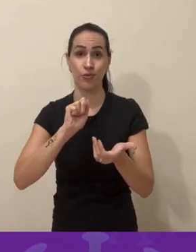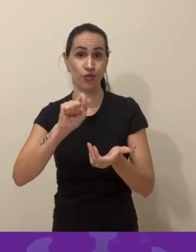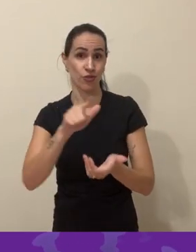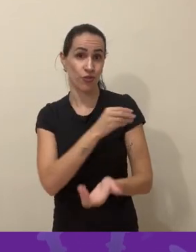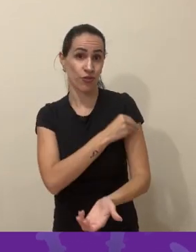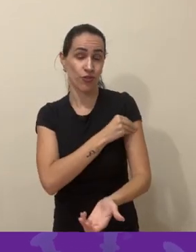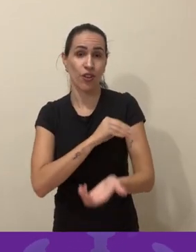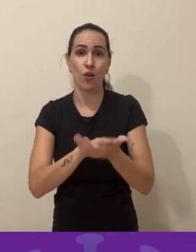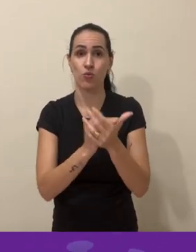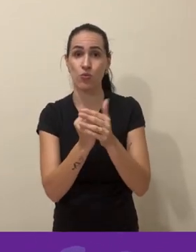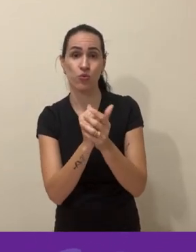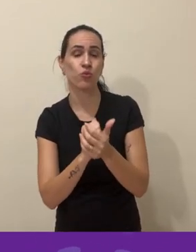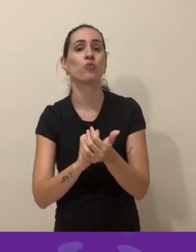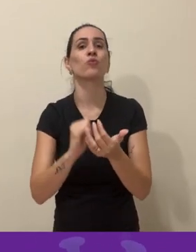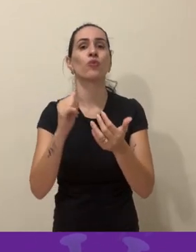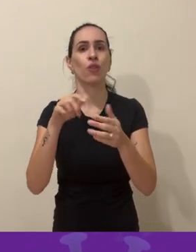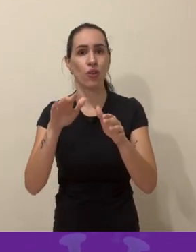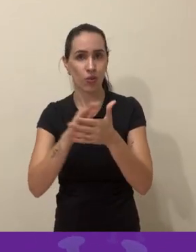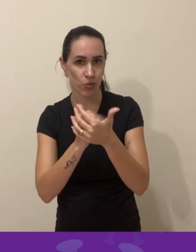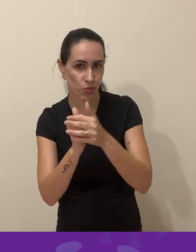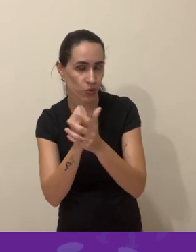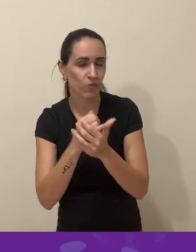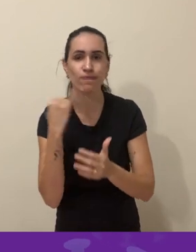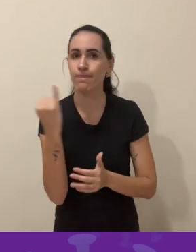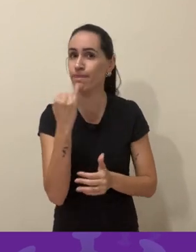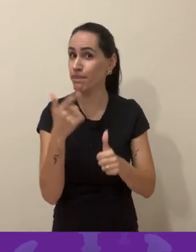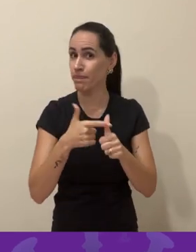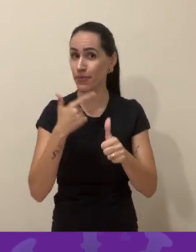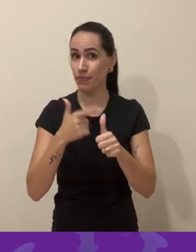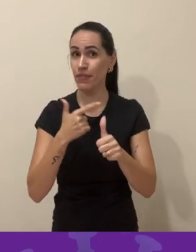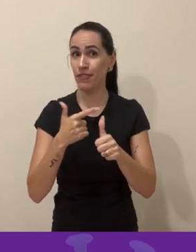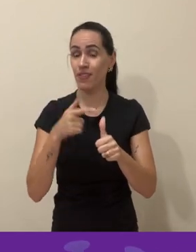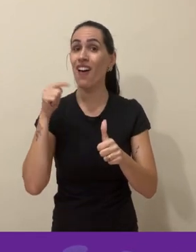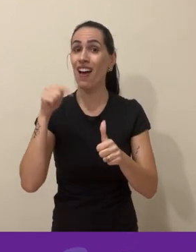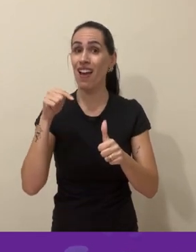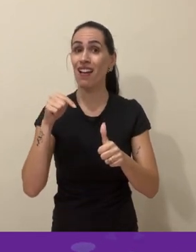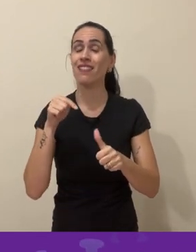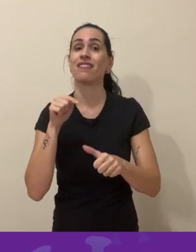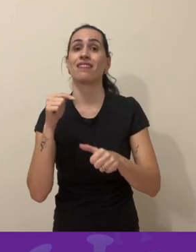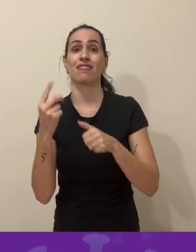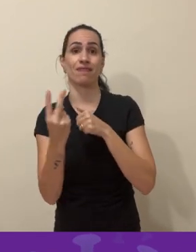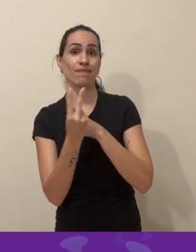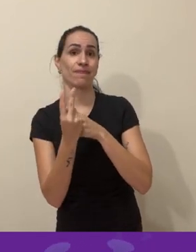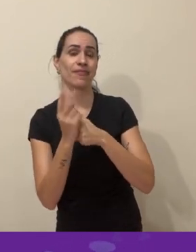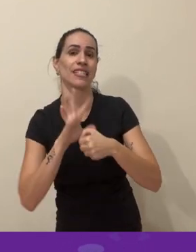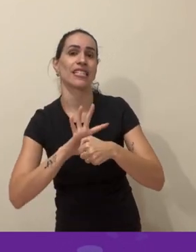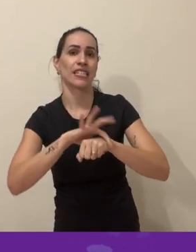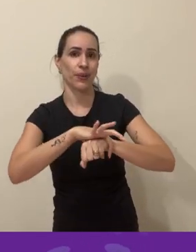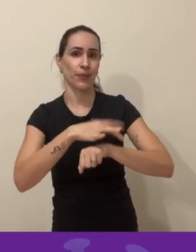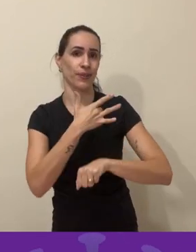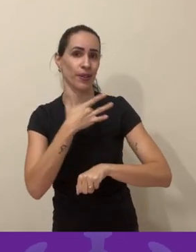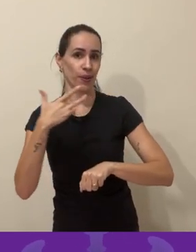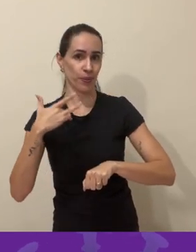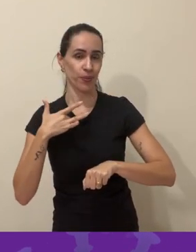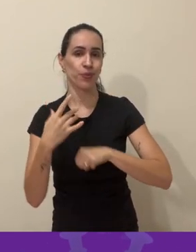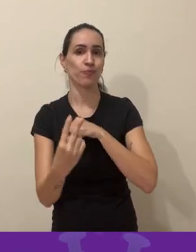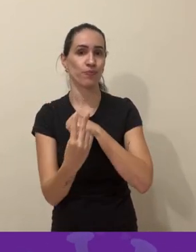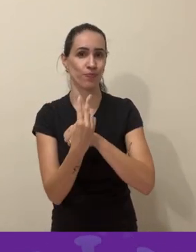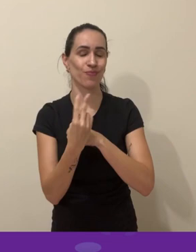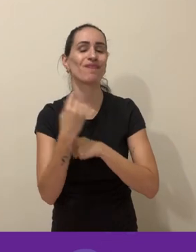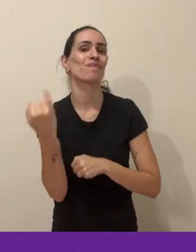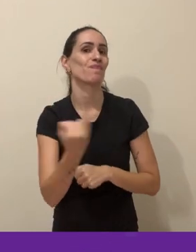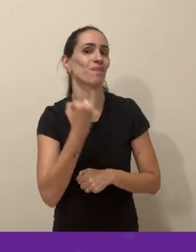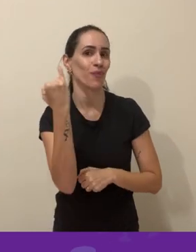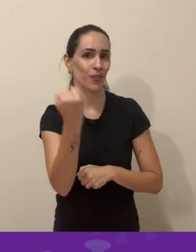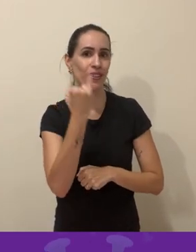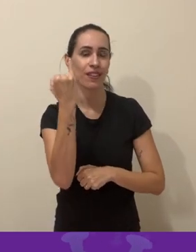bem a mão ou passar o álcool gel na mão. Então, essas medidas de segurança são importantes. A pessoa não